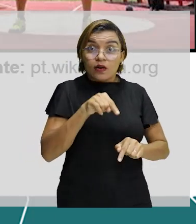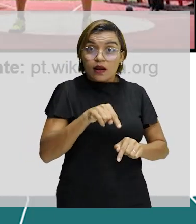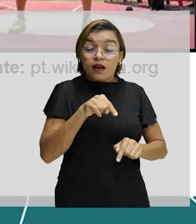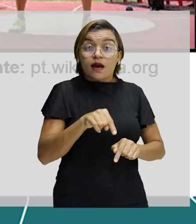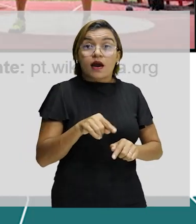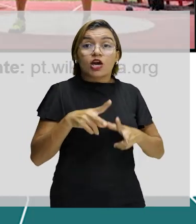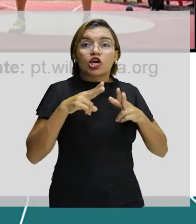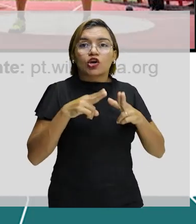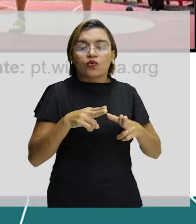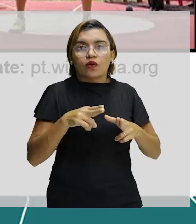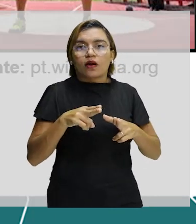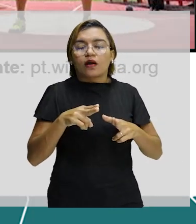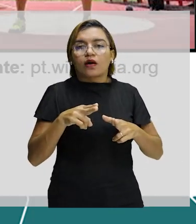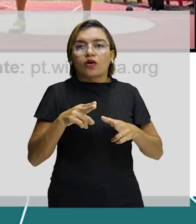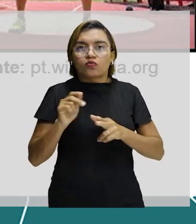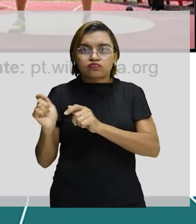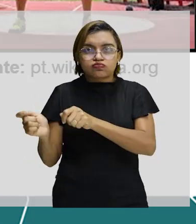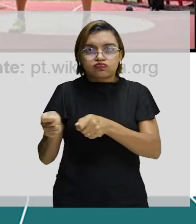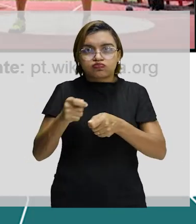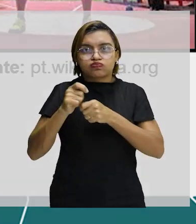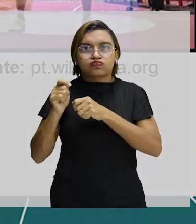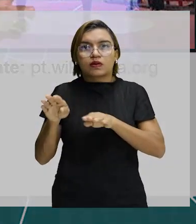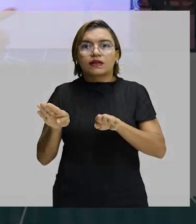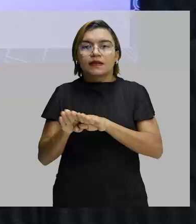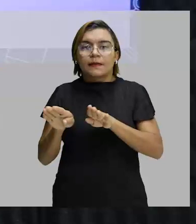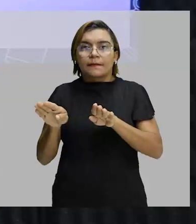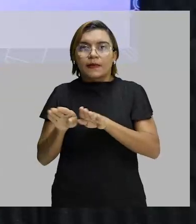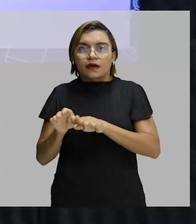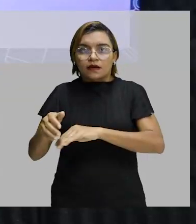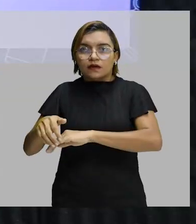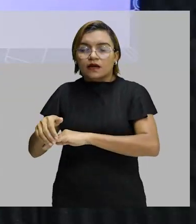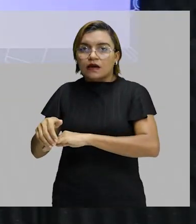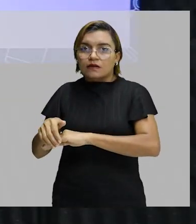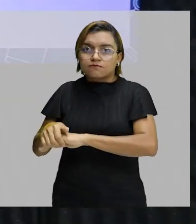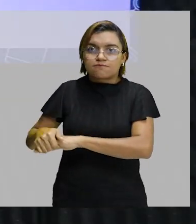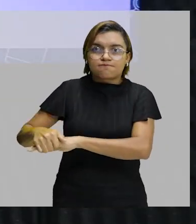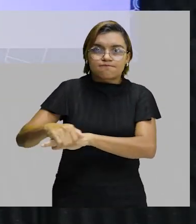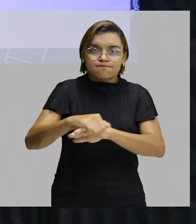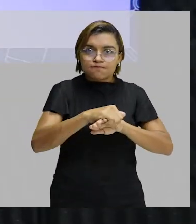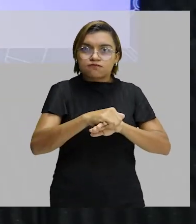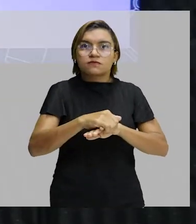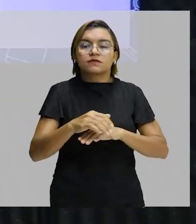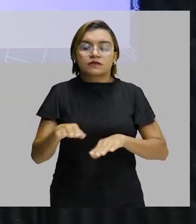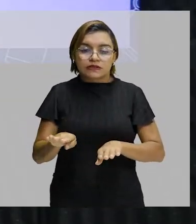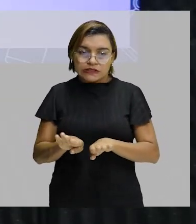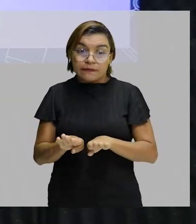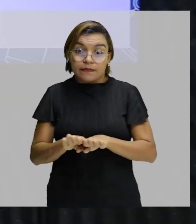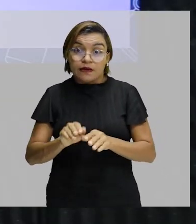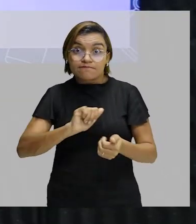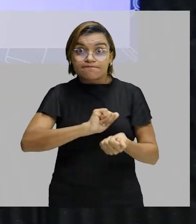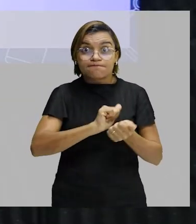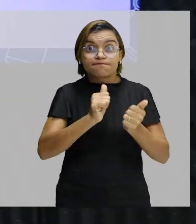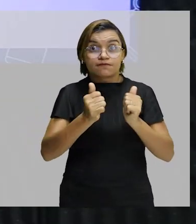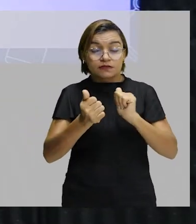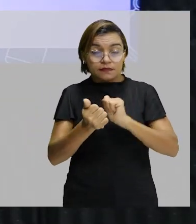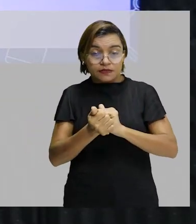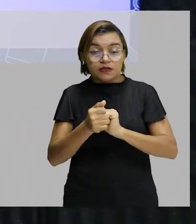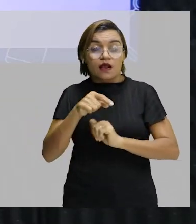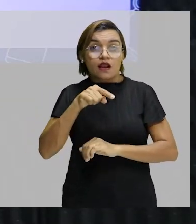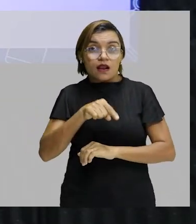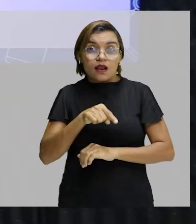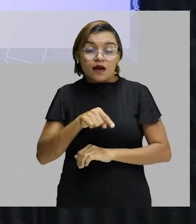do martelo também, que é a estrutura da gaiola, só que é um pouquinho maior. Então, é adaptado lá para ser